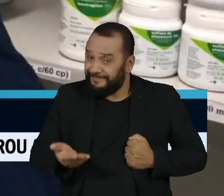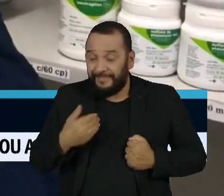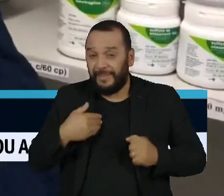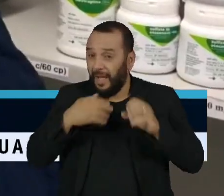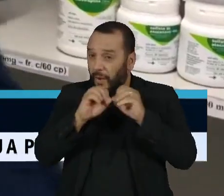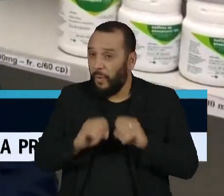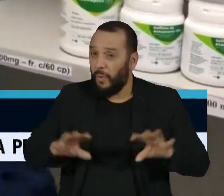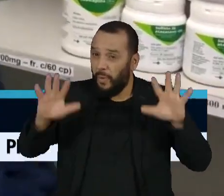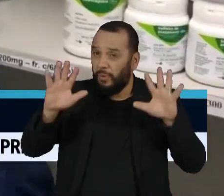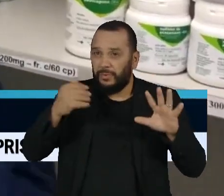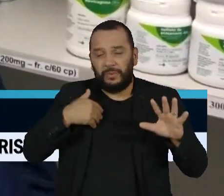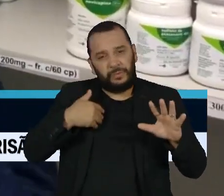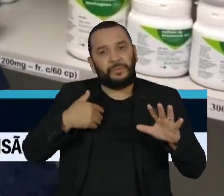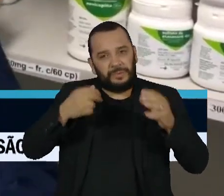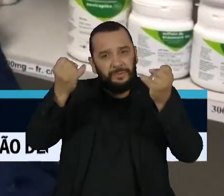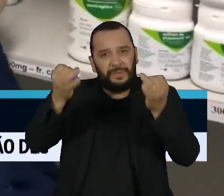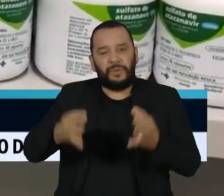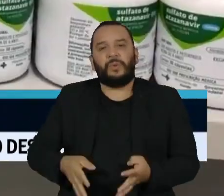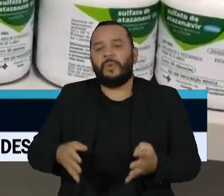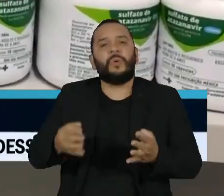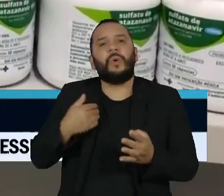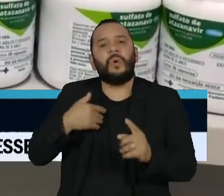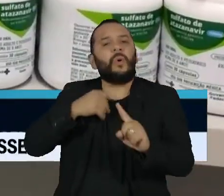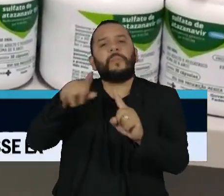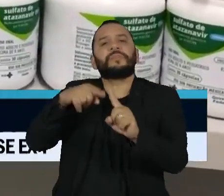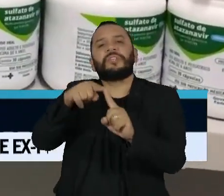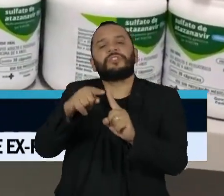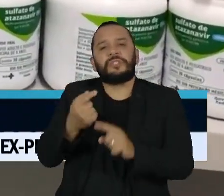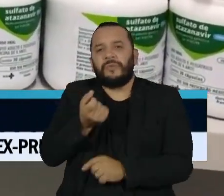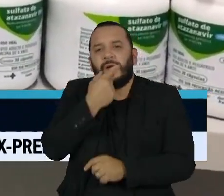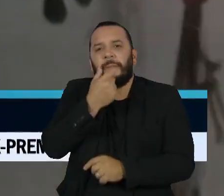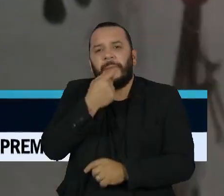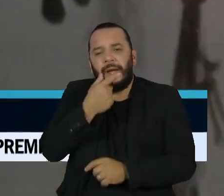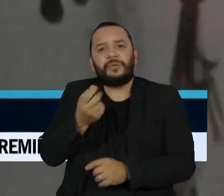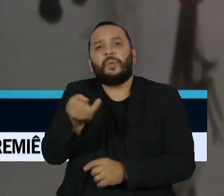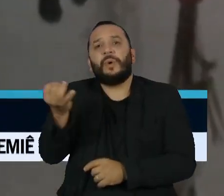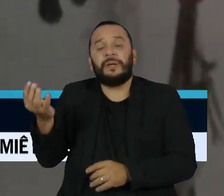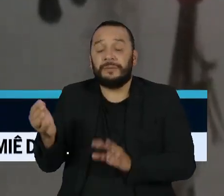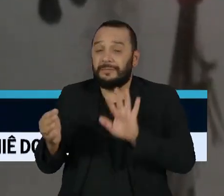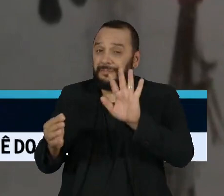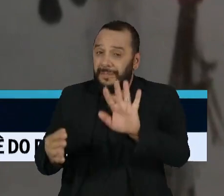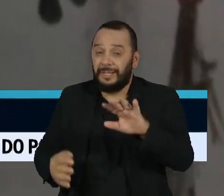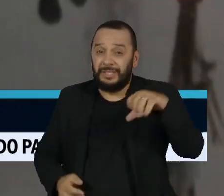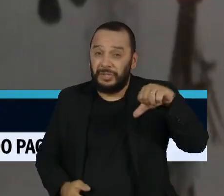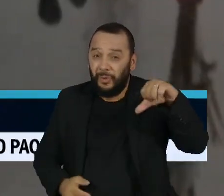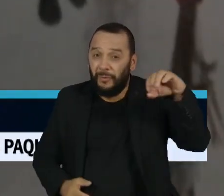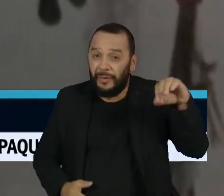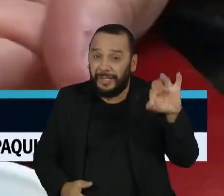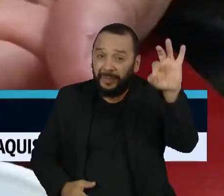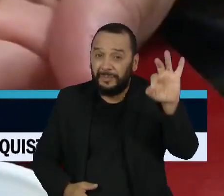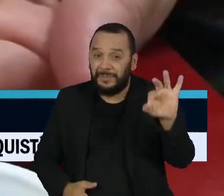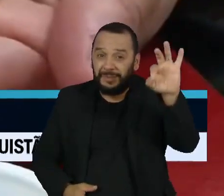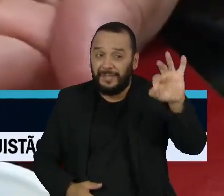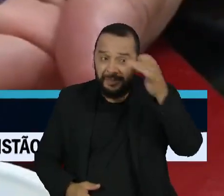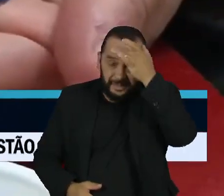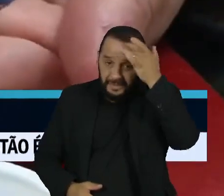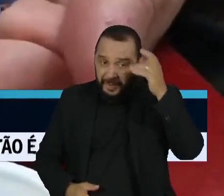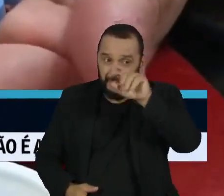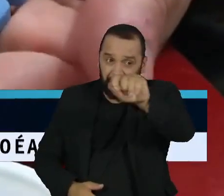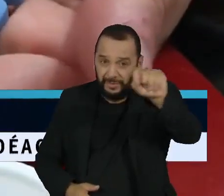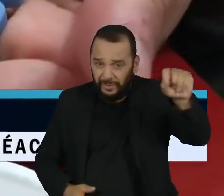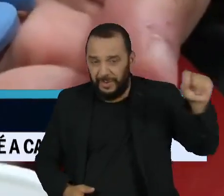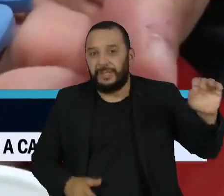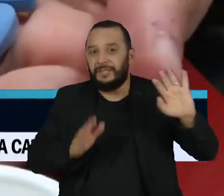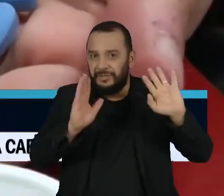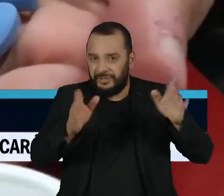meta para esses medicamentos, mas em Sydney, 90% das pessoas do público-alvo que poderão ter uma relação